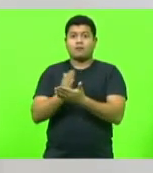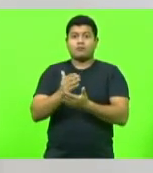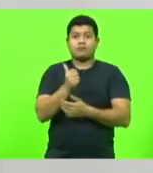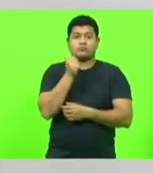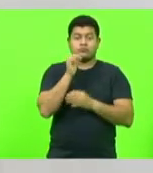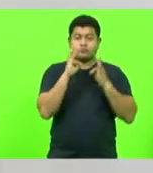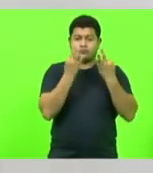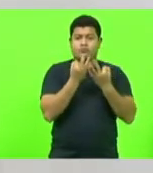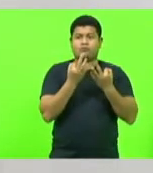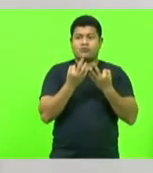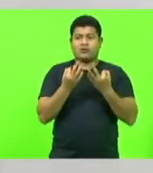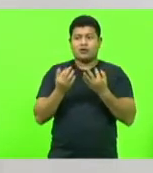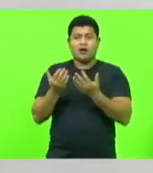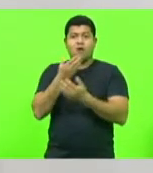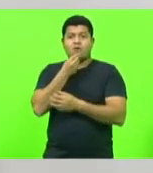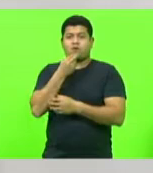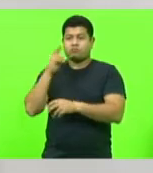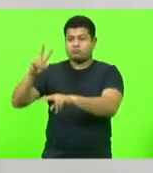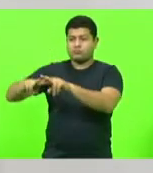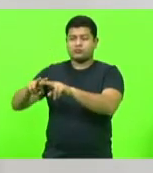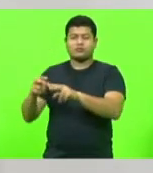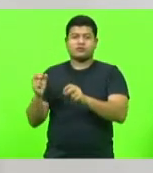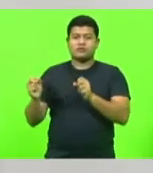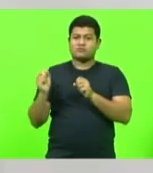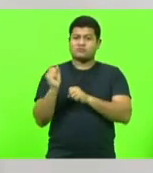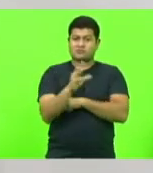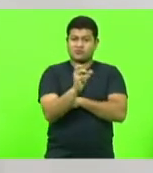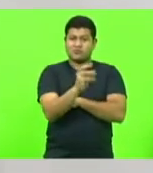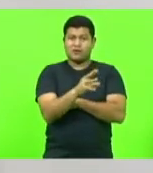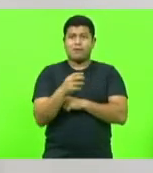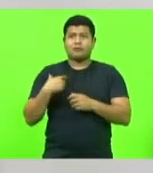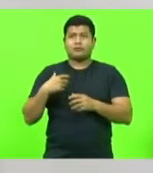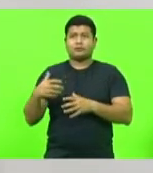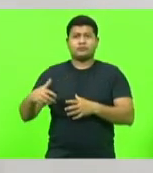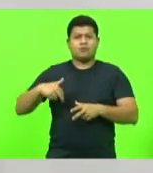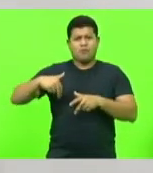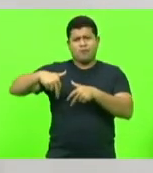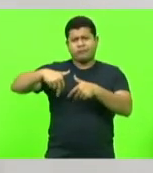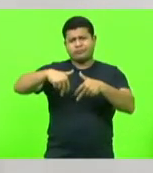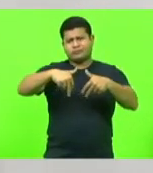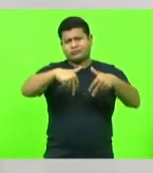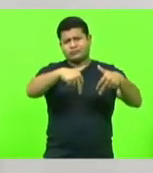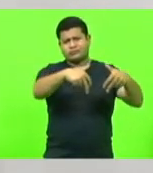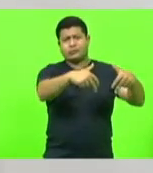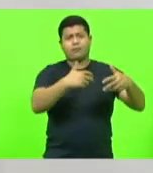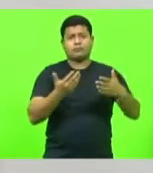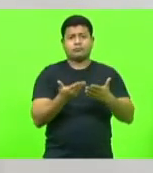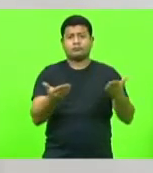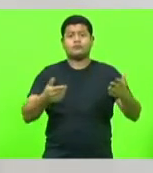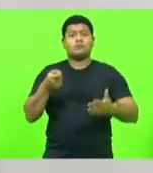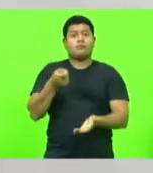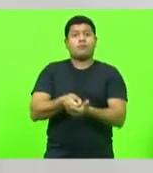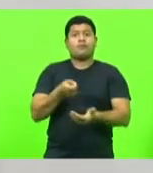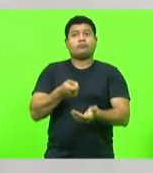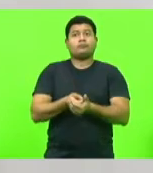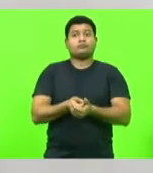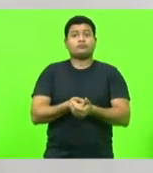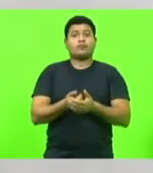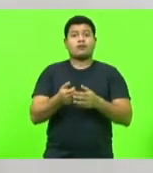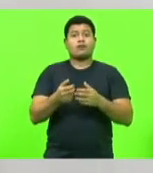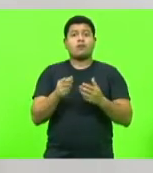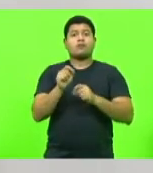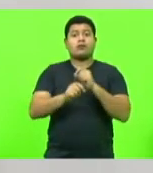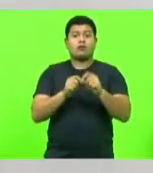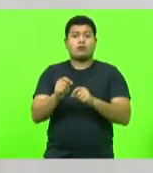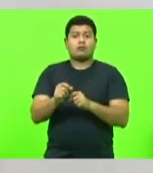é quando colocam aqui sentadinho na perna, um no colo, outro na cabeça, e vão andando pelo caminho, elas são obrigadas a fazer sexo oral nas